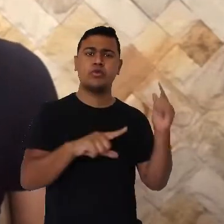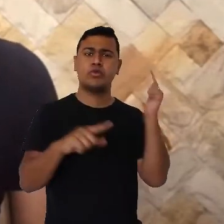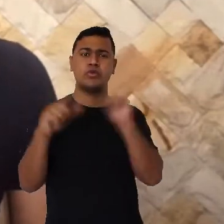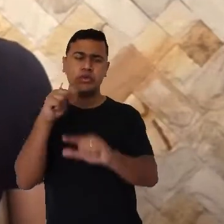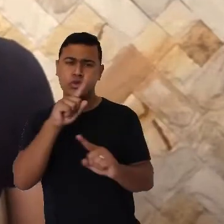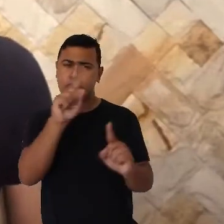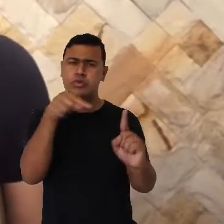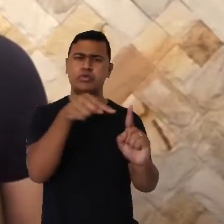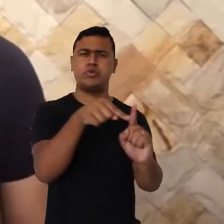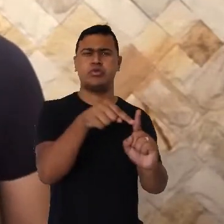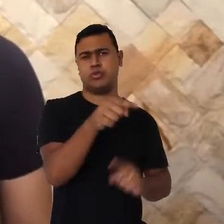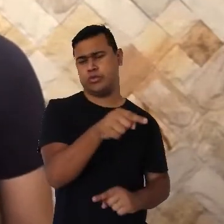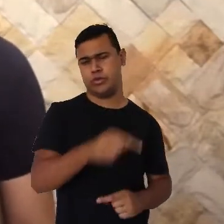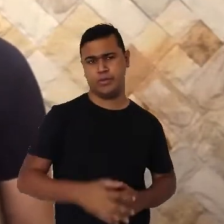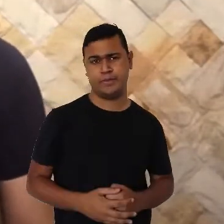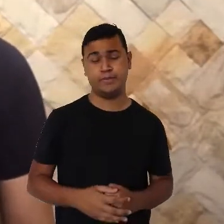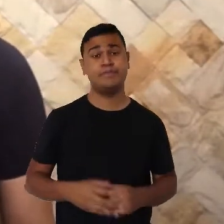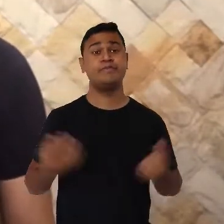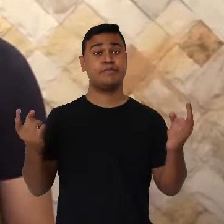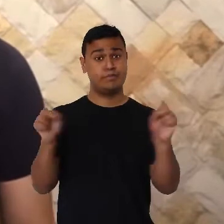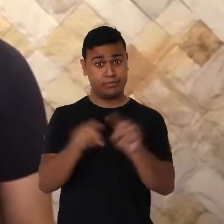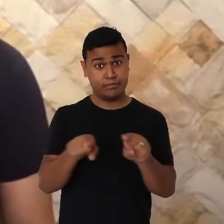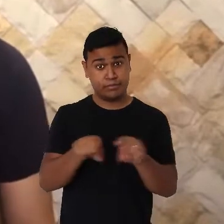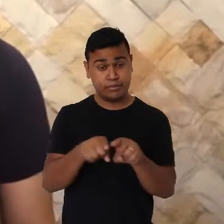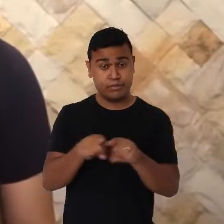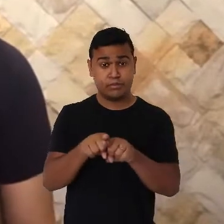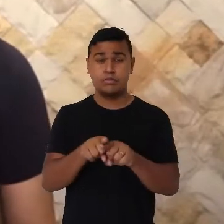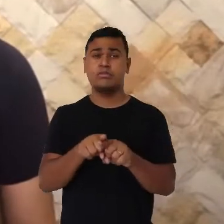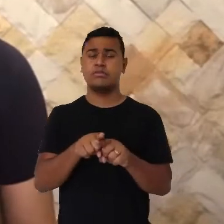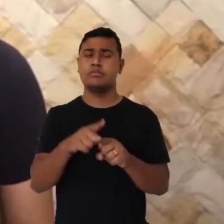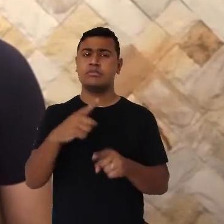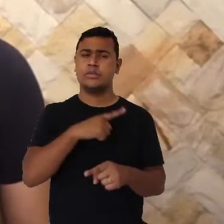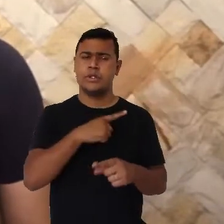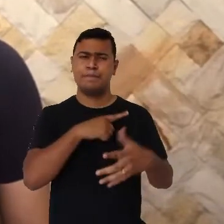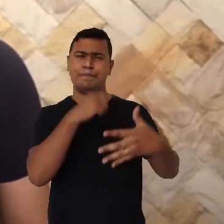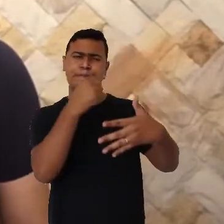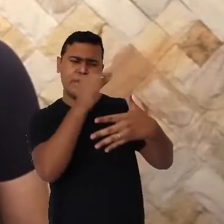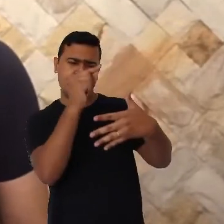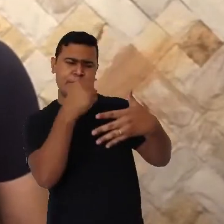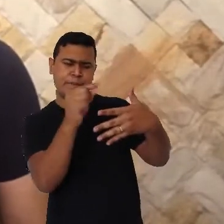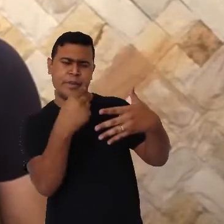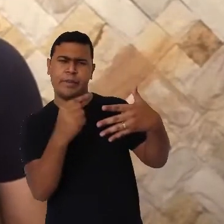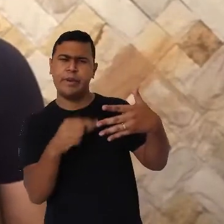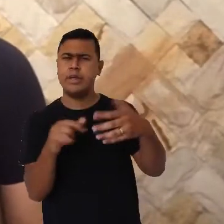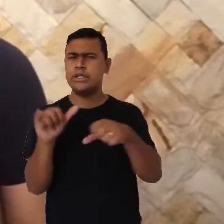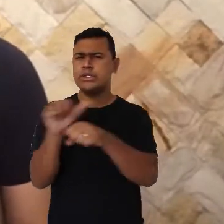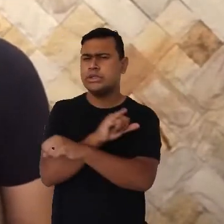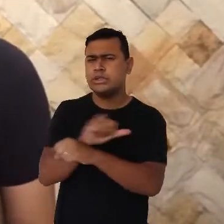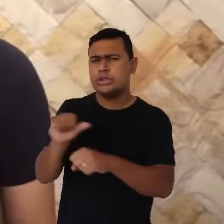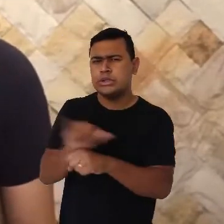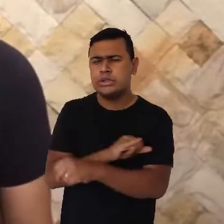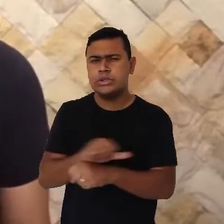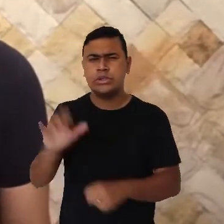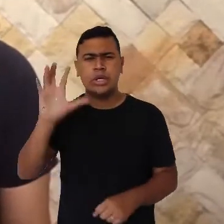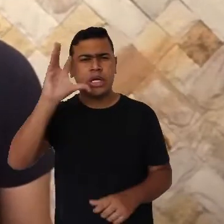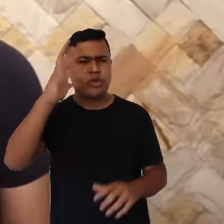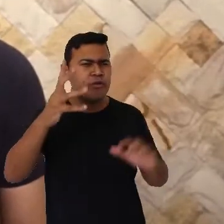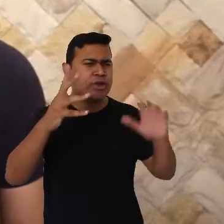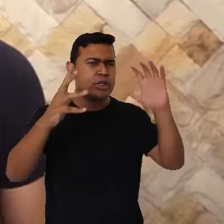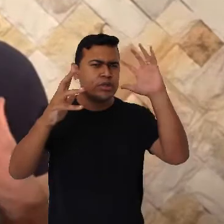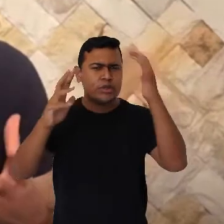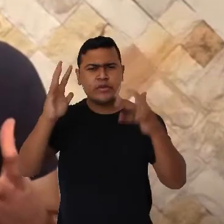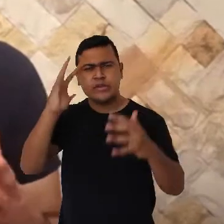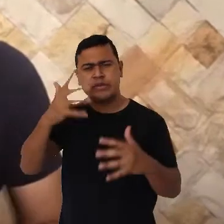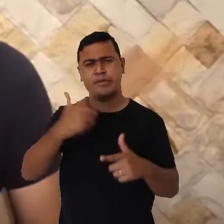específico, e também estabelecer planos e estratégias para resolver algum tipo de